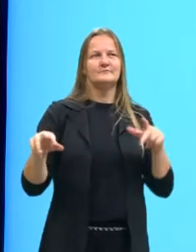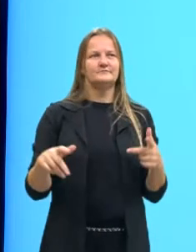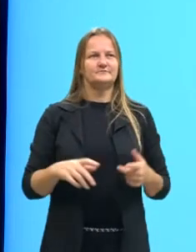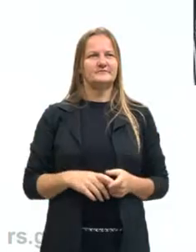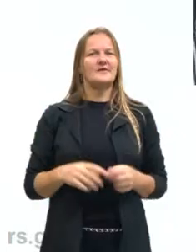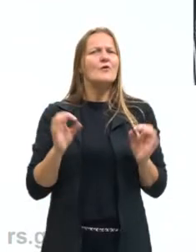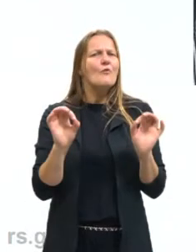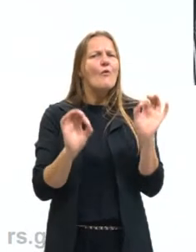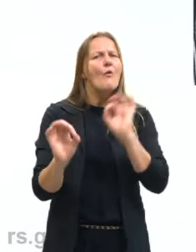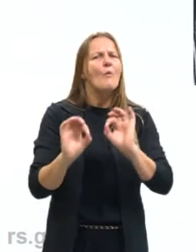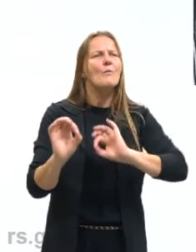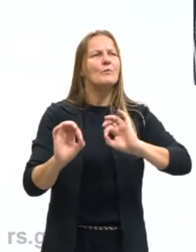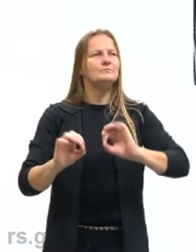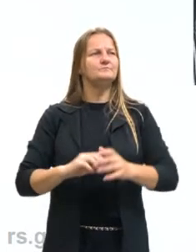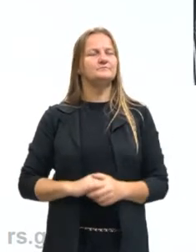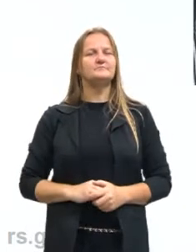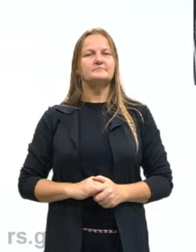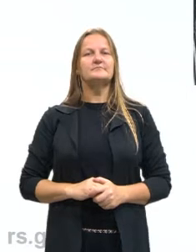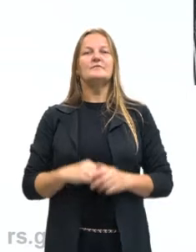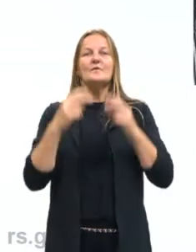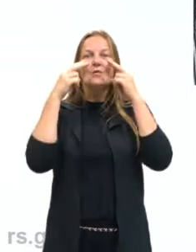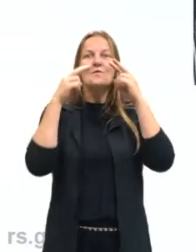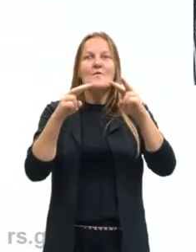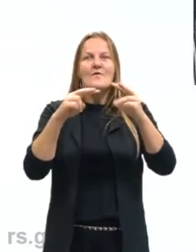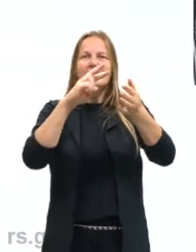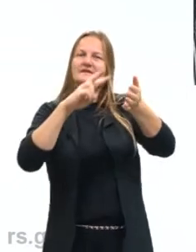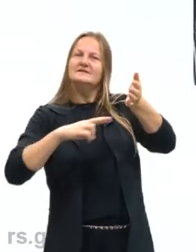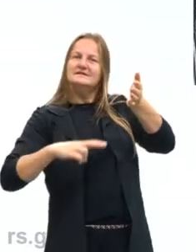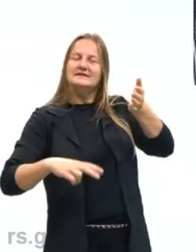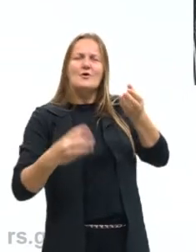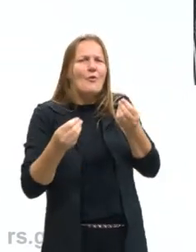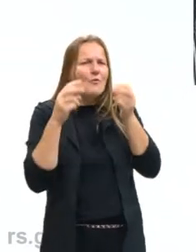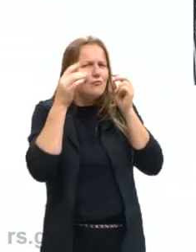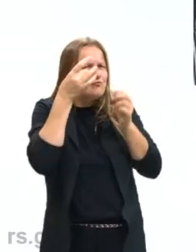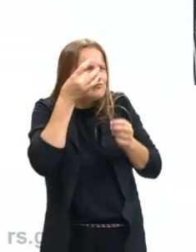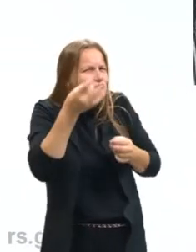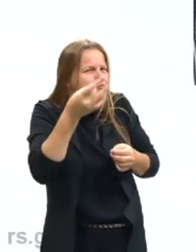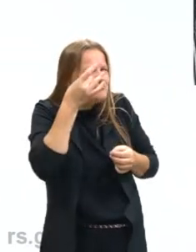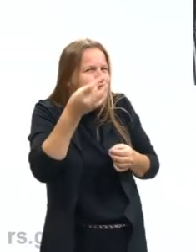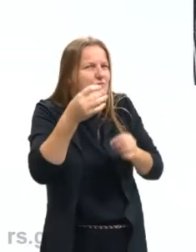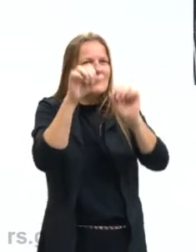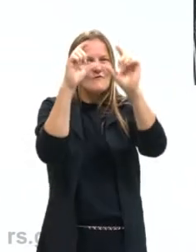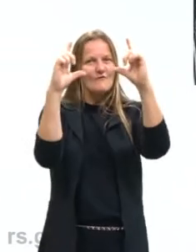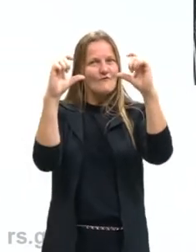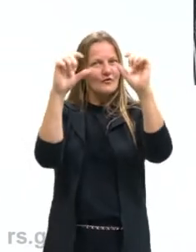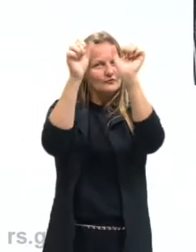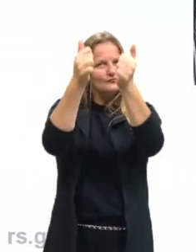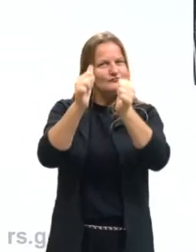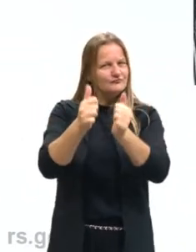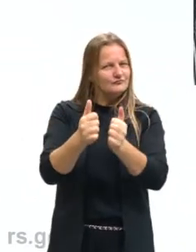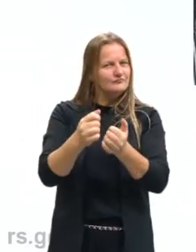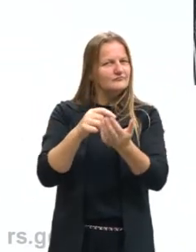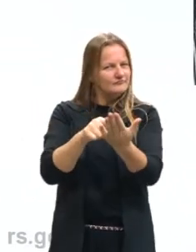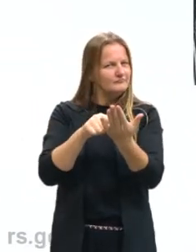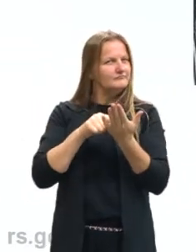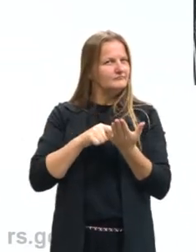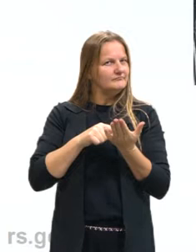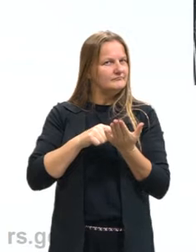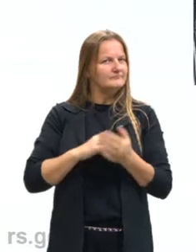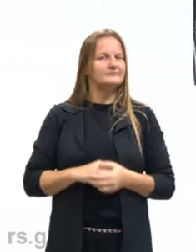vamos lá, vamos ler aqui essa questão e vamos nos atentar para a imagem que essa questão está nos trazendo.